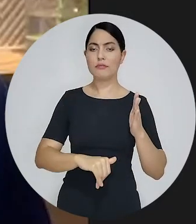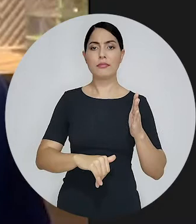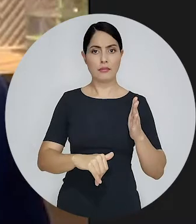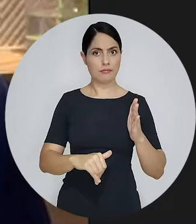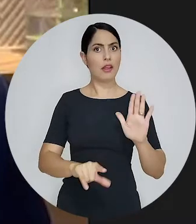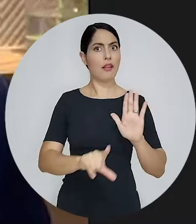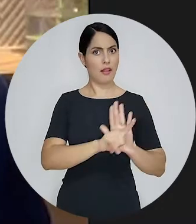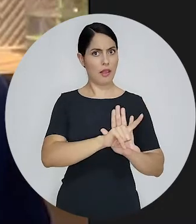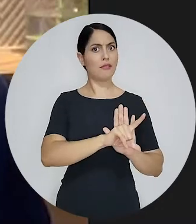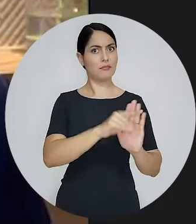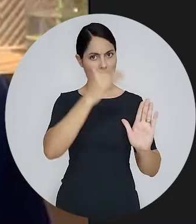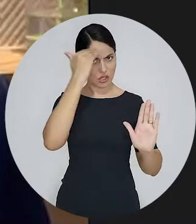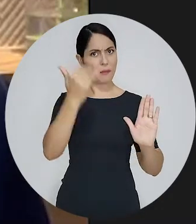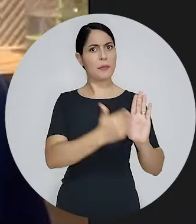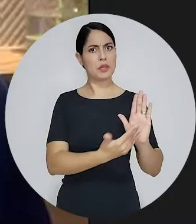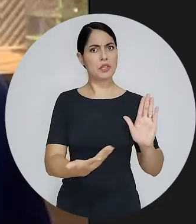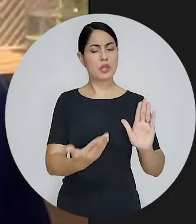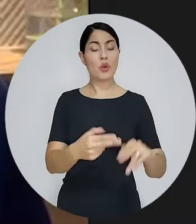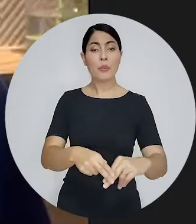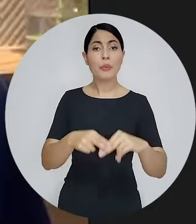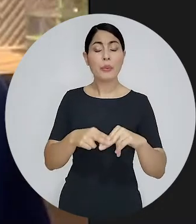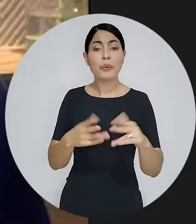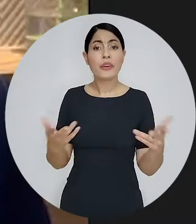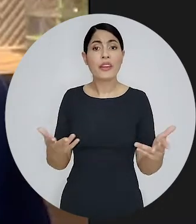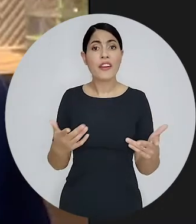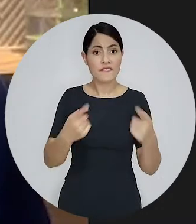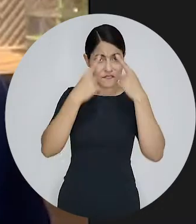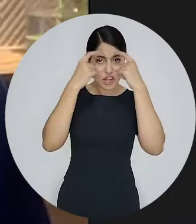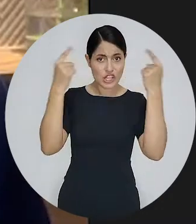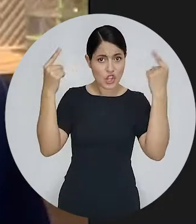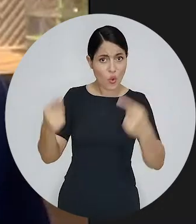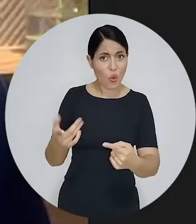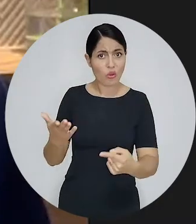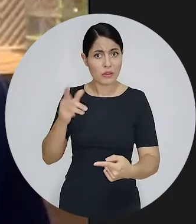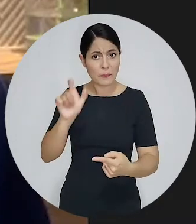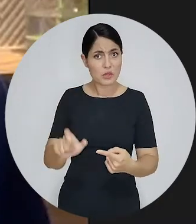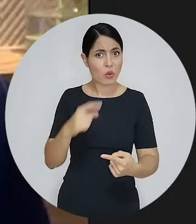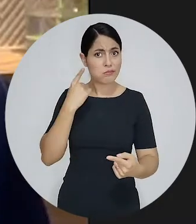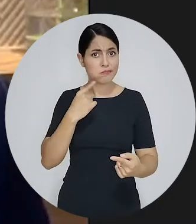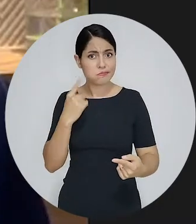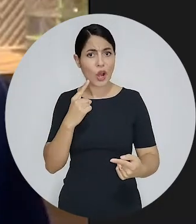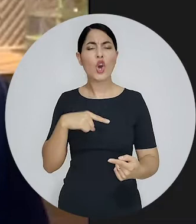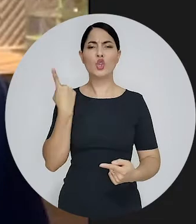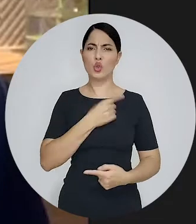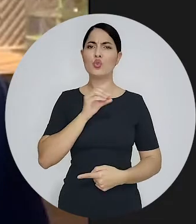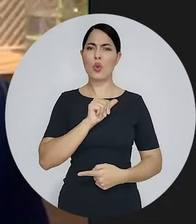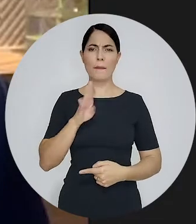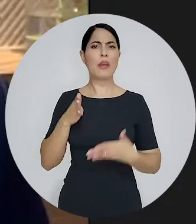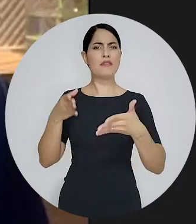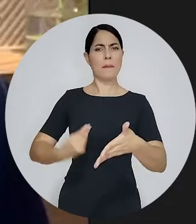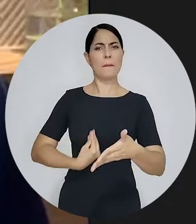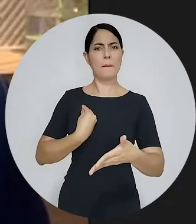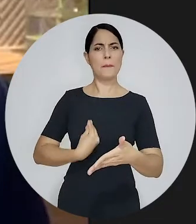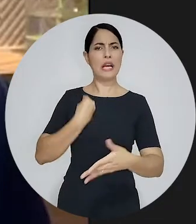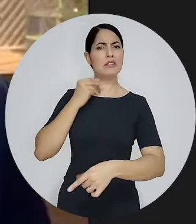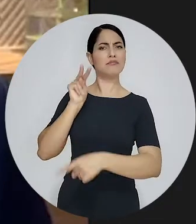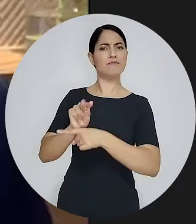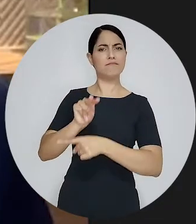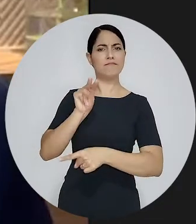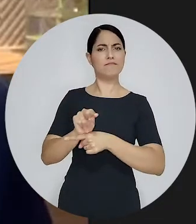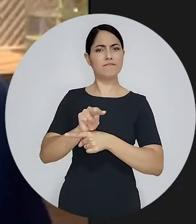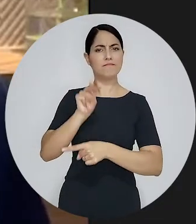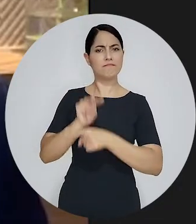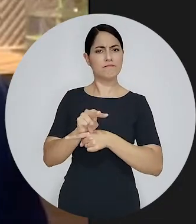Onde existir uma violência contra a advocacia ali estará presente a ordem dos advogados do Brasil em